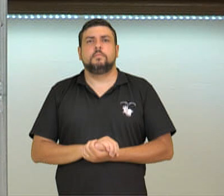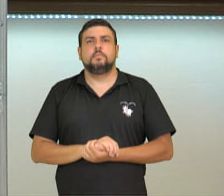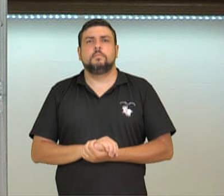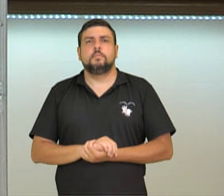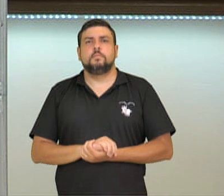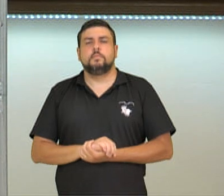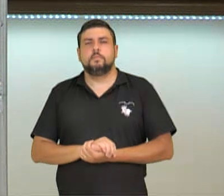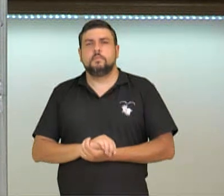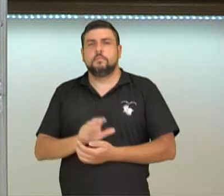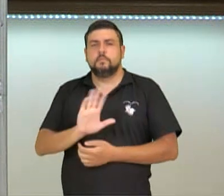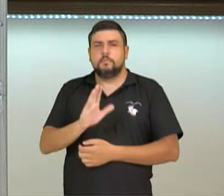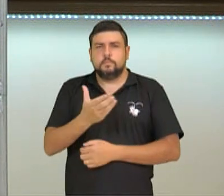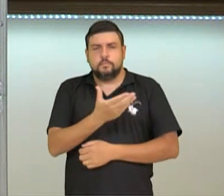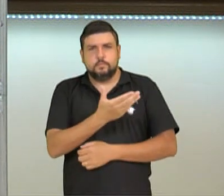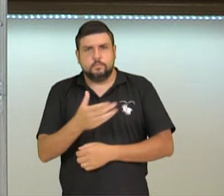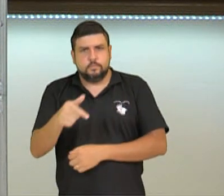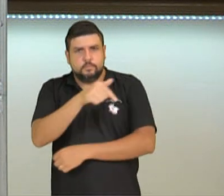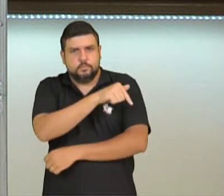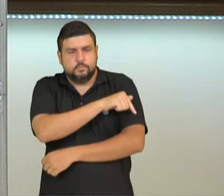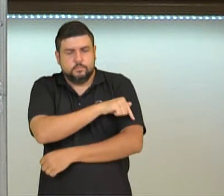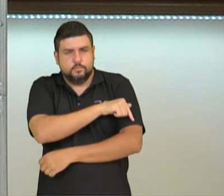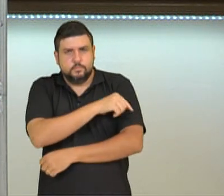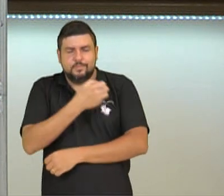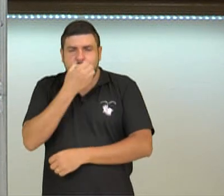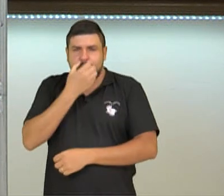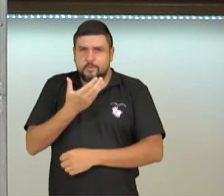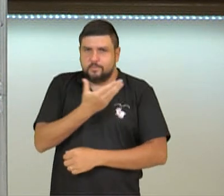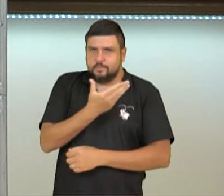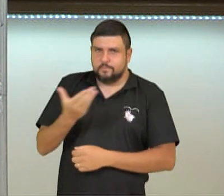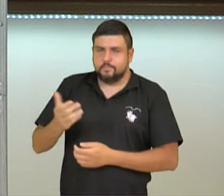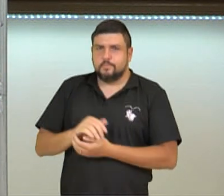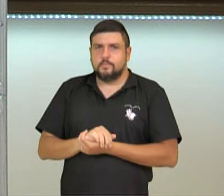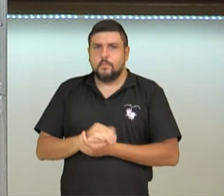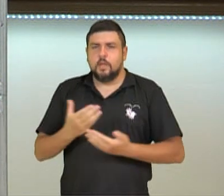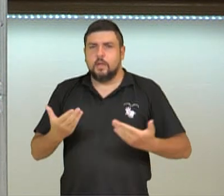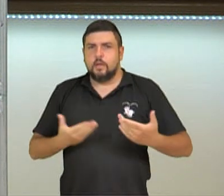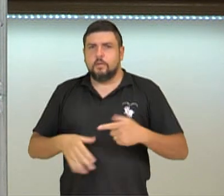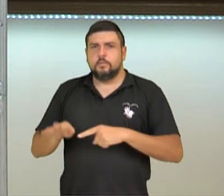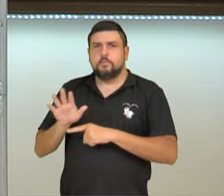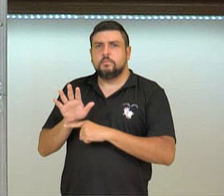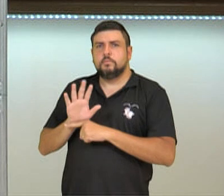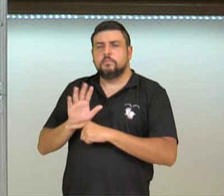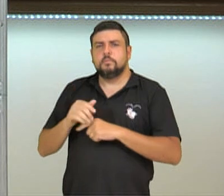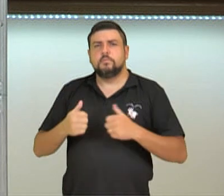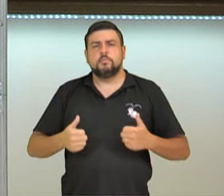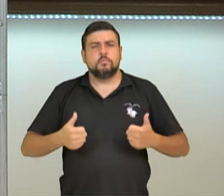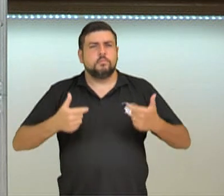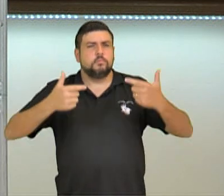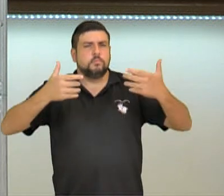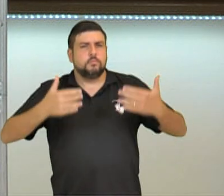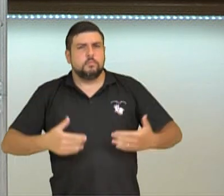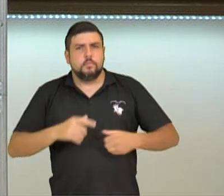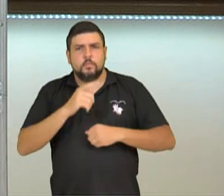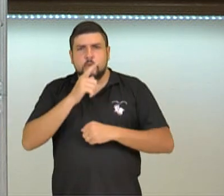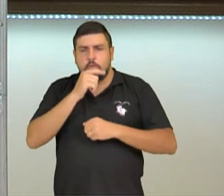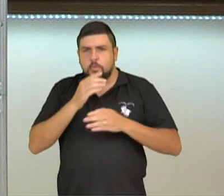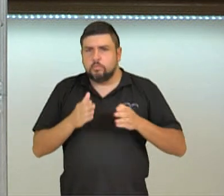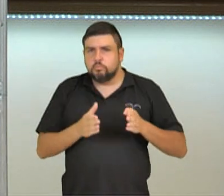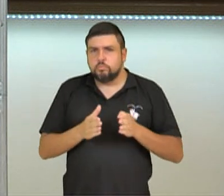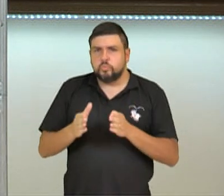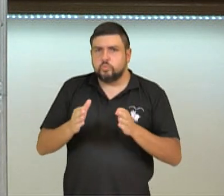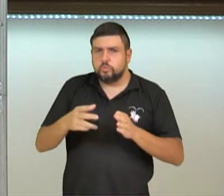Olá estudantes do sétimo ano, tudo bem? Neste vídeo vamos falar sobre os rios brasileiros,